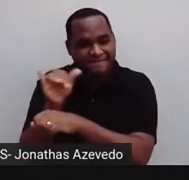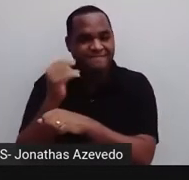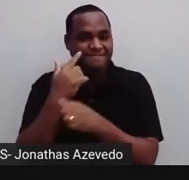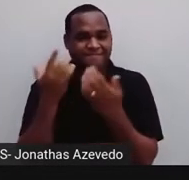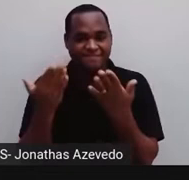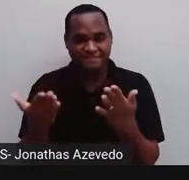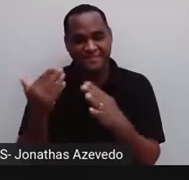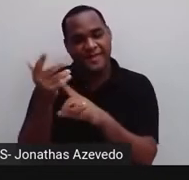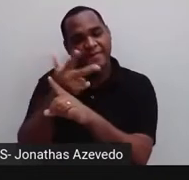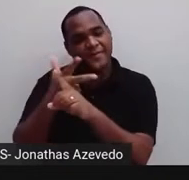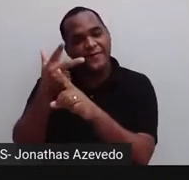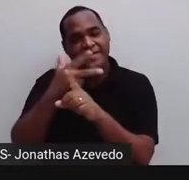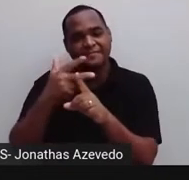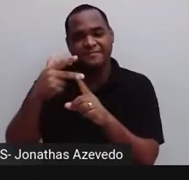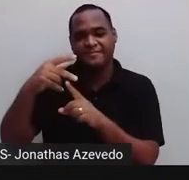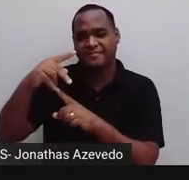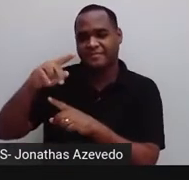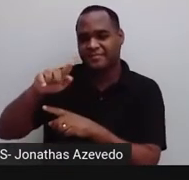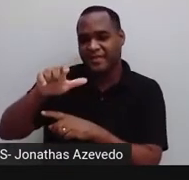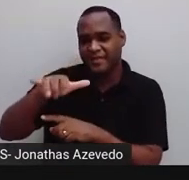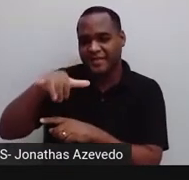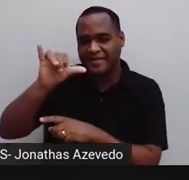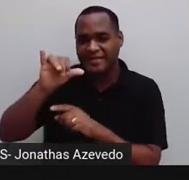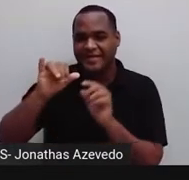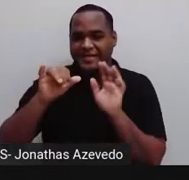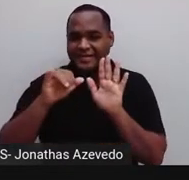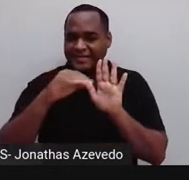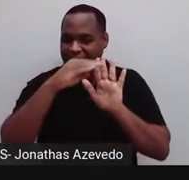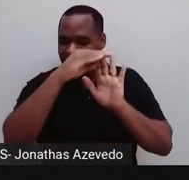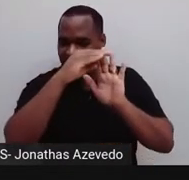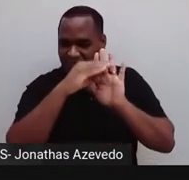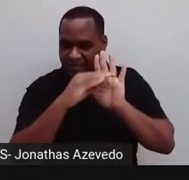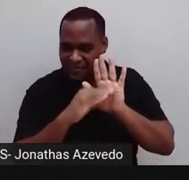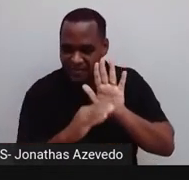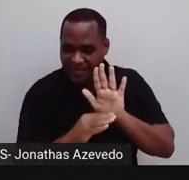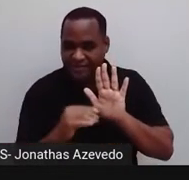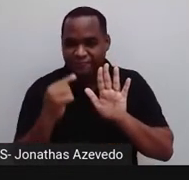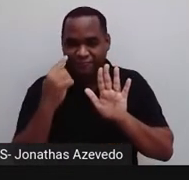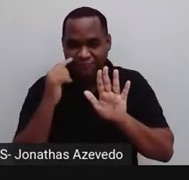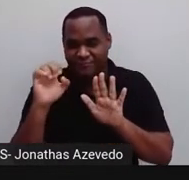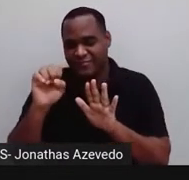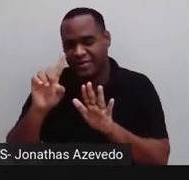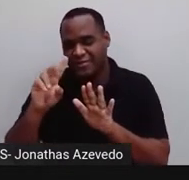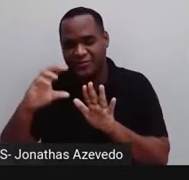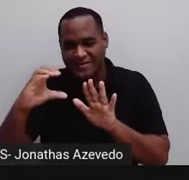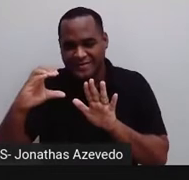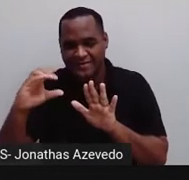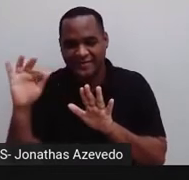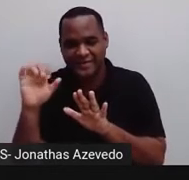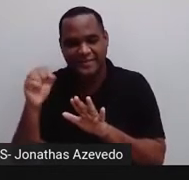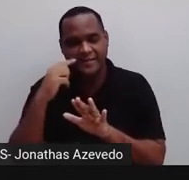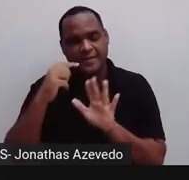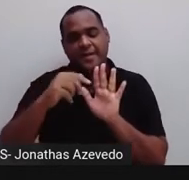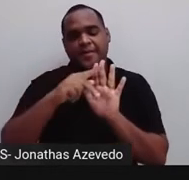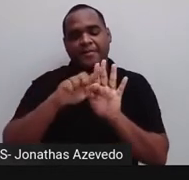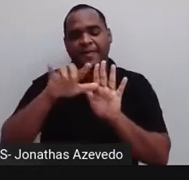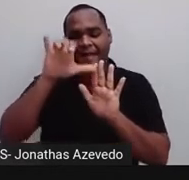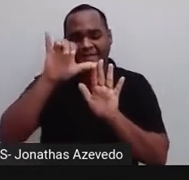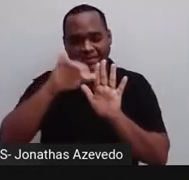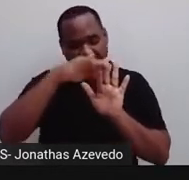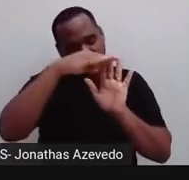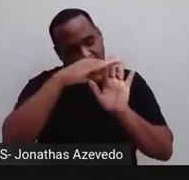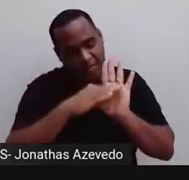pelo canal da Seduc Feira de Santa Ana, como está ali, acessando as playlists, você pode